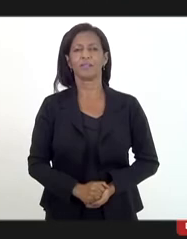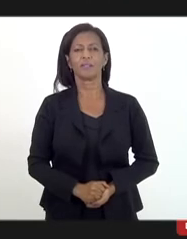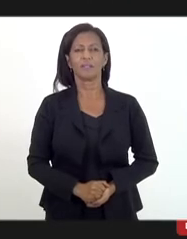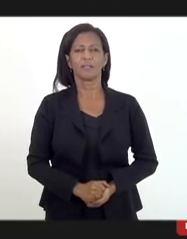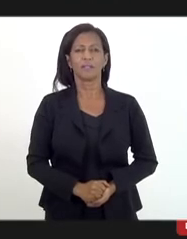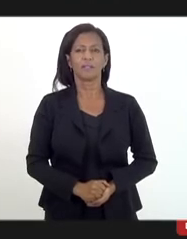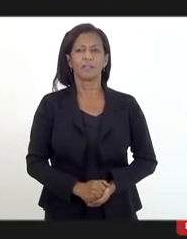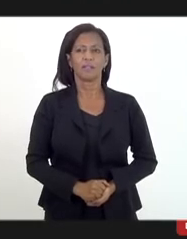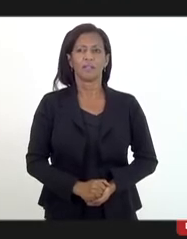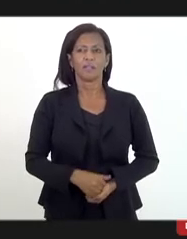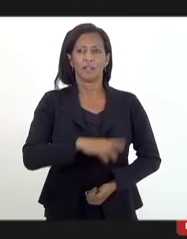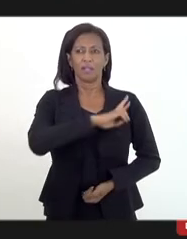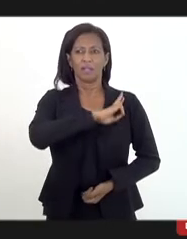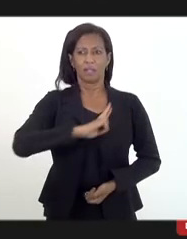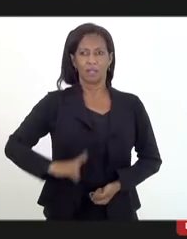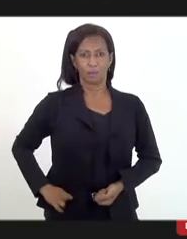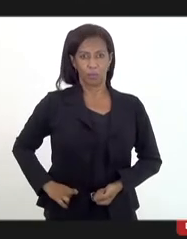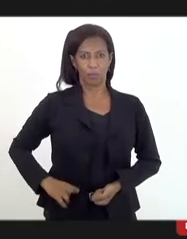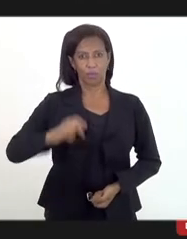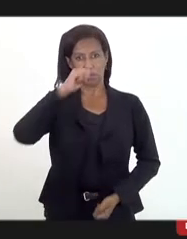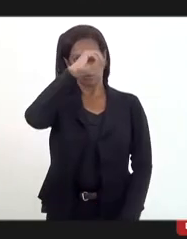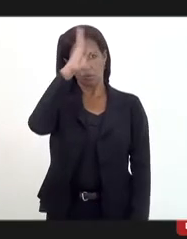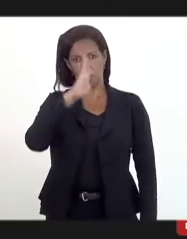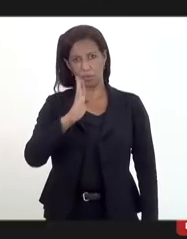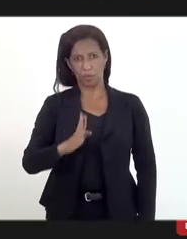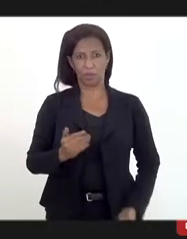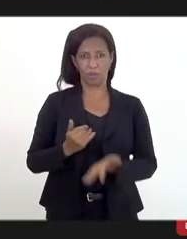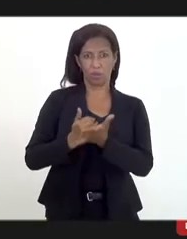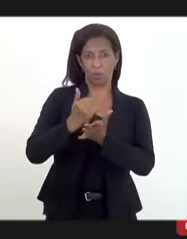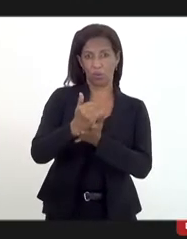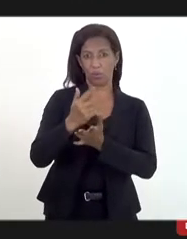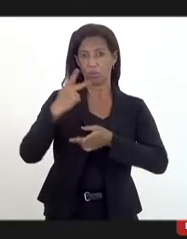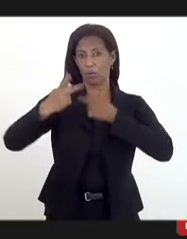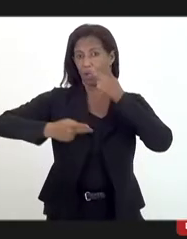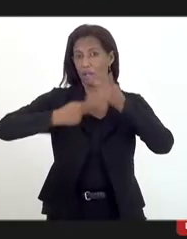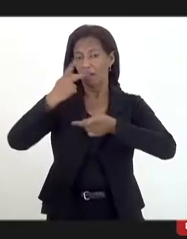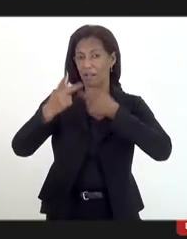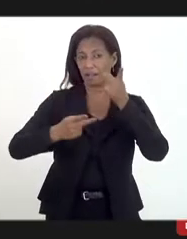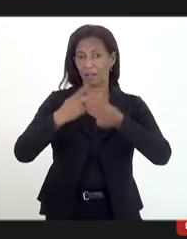a República do Brasil começou a falar letivamente